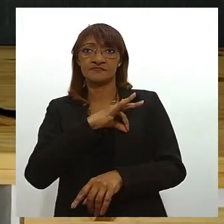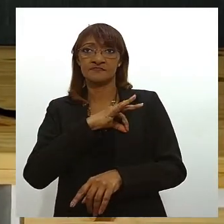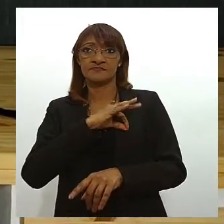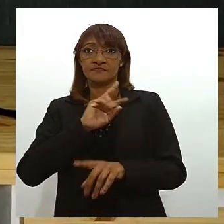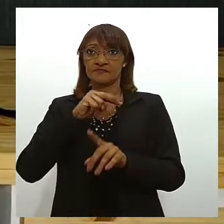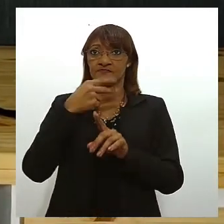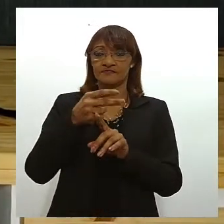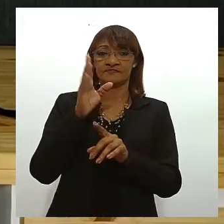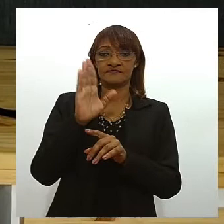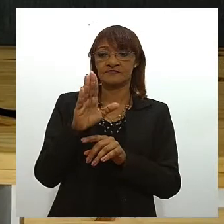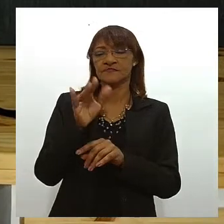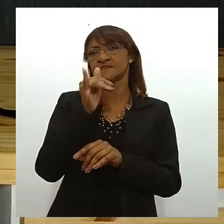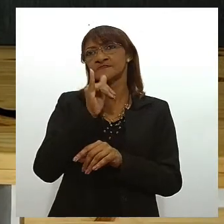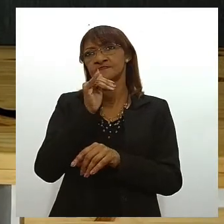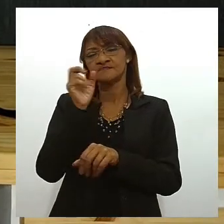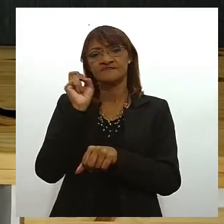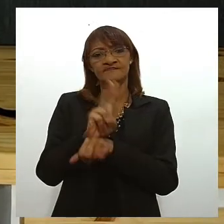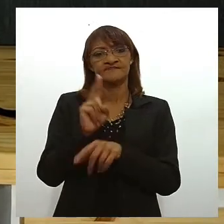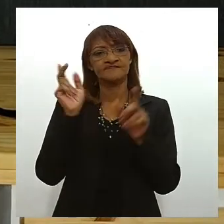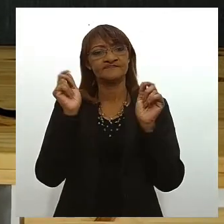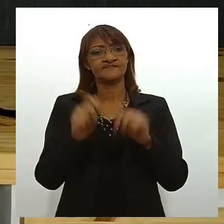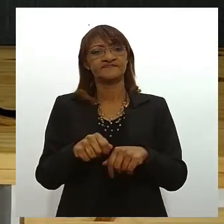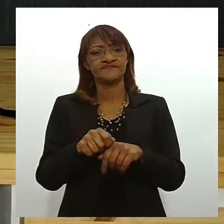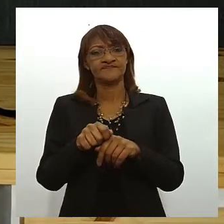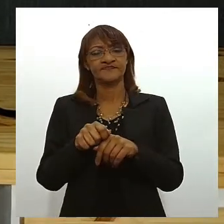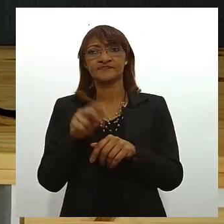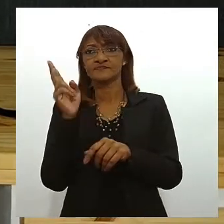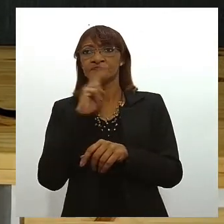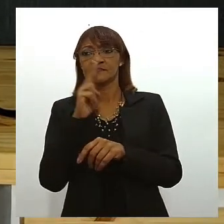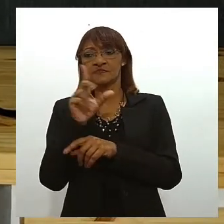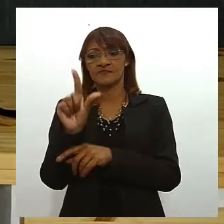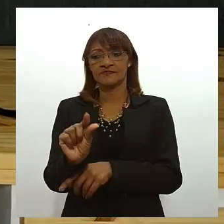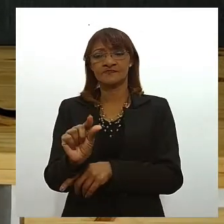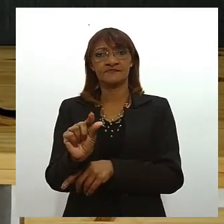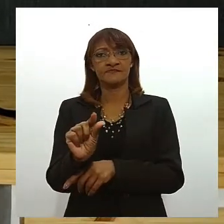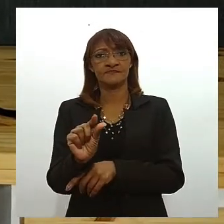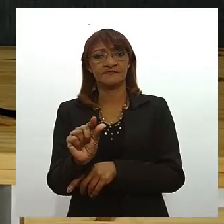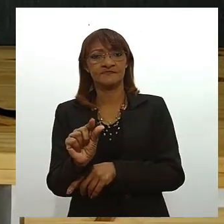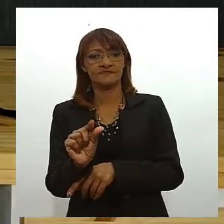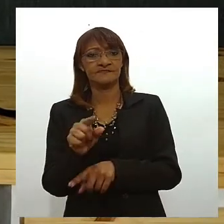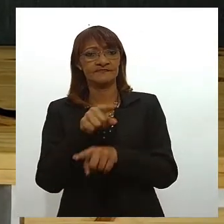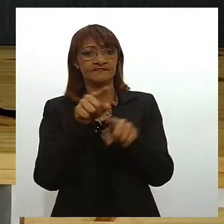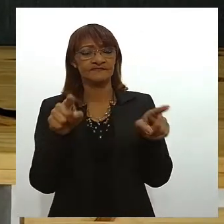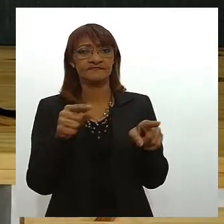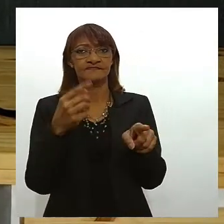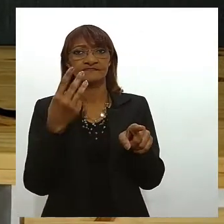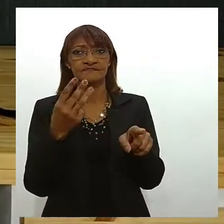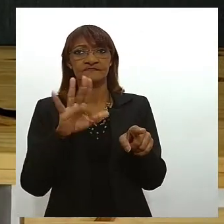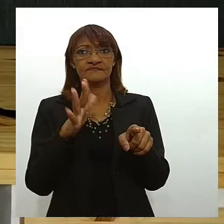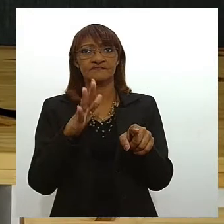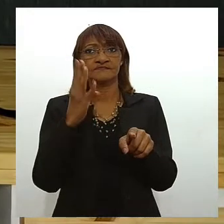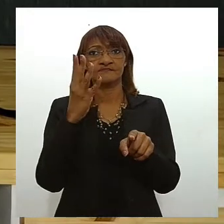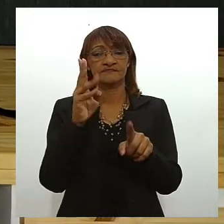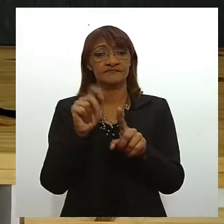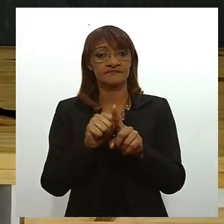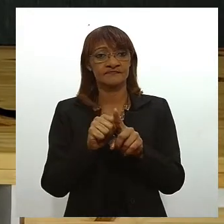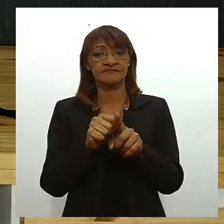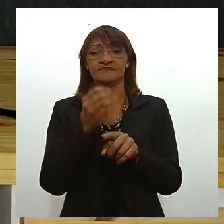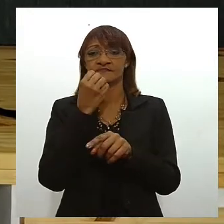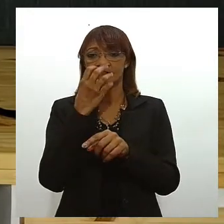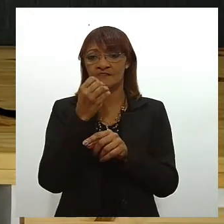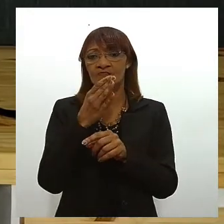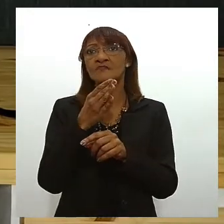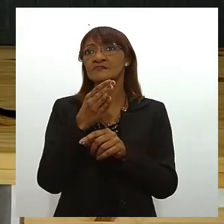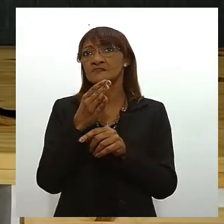emprego por exemplo podem ter uma reserva de emergência menor essas pessoas podem ter de 3 a 4 meses já é um bom começo de